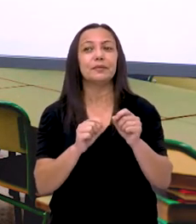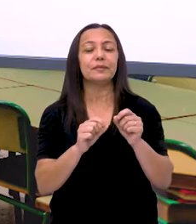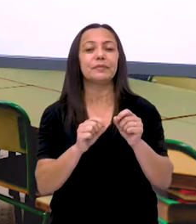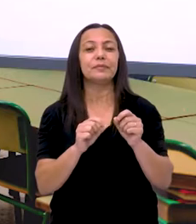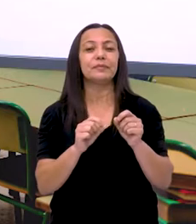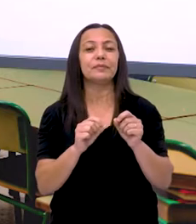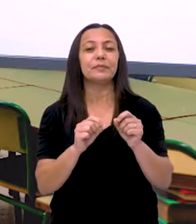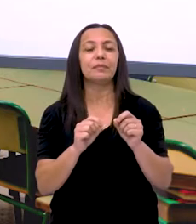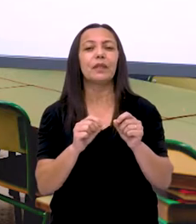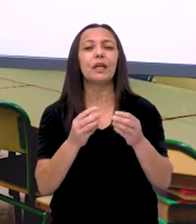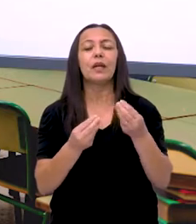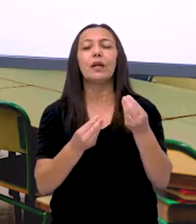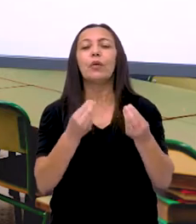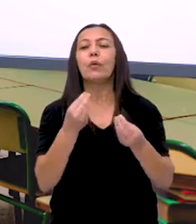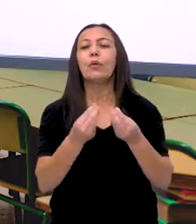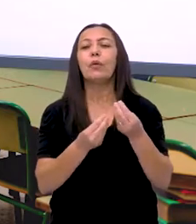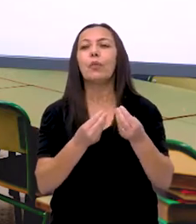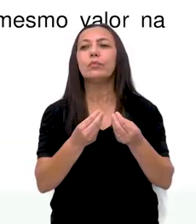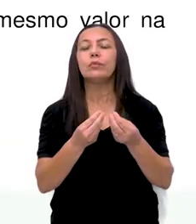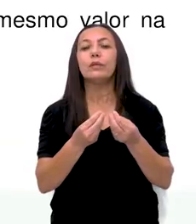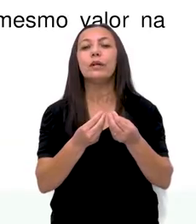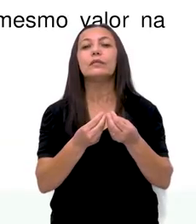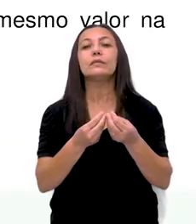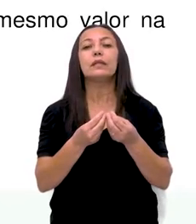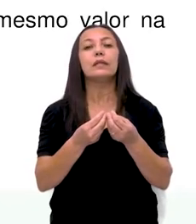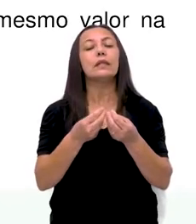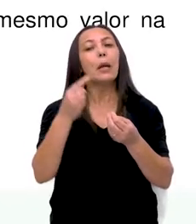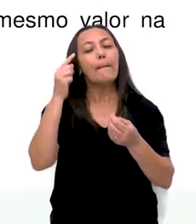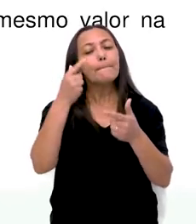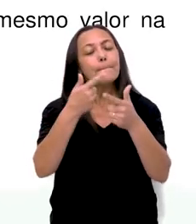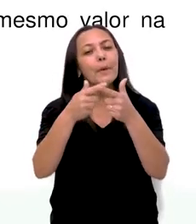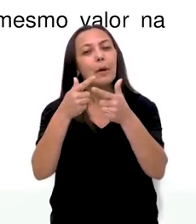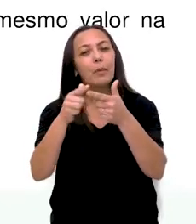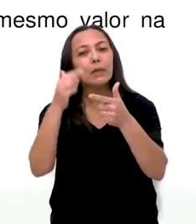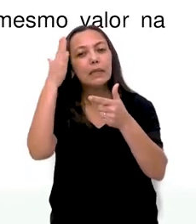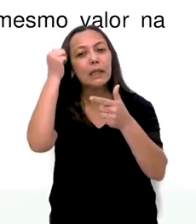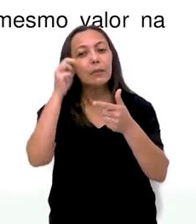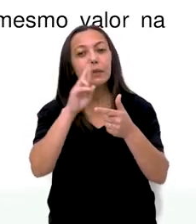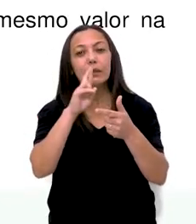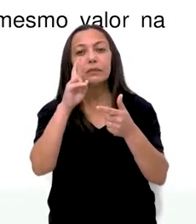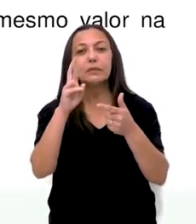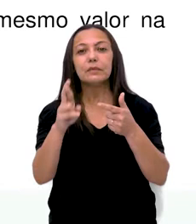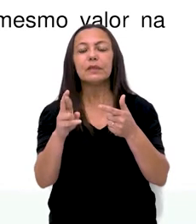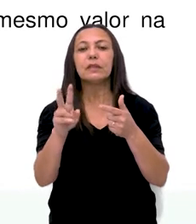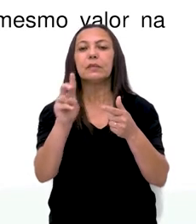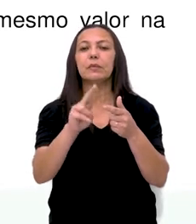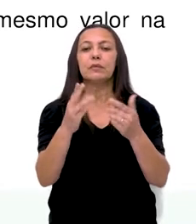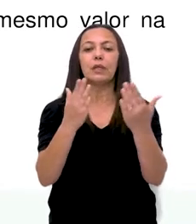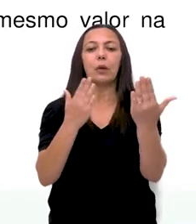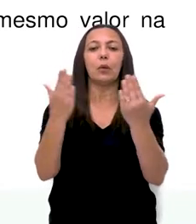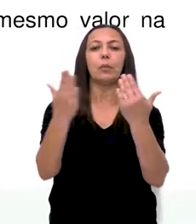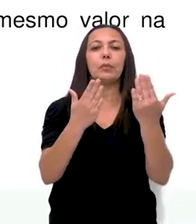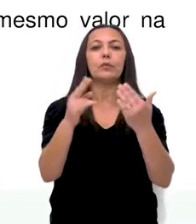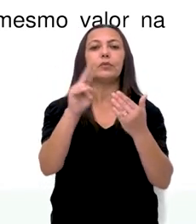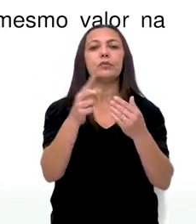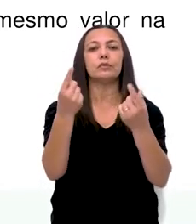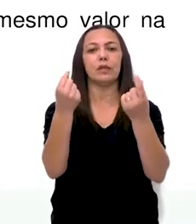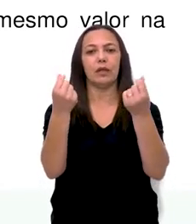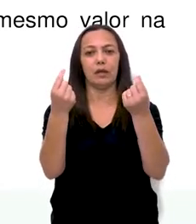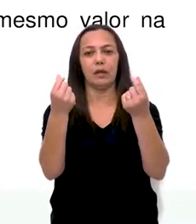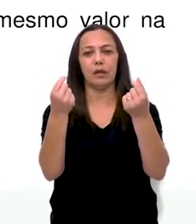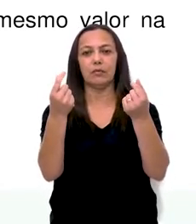como habilidade resolver elaborar problemas que envolvam a comparação e equivalência de valores